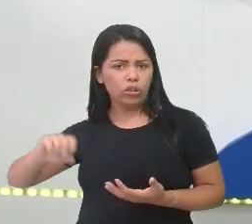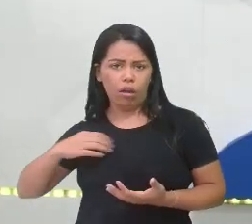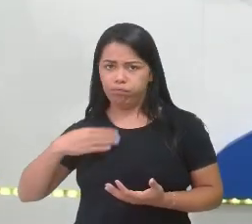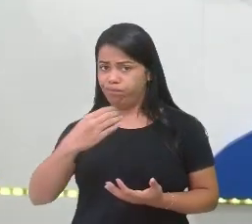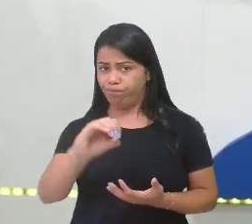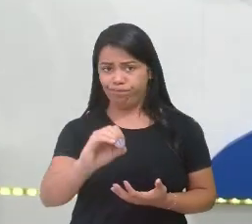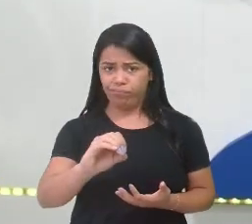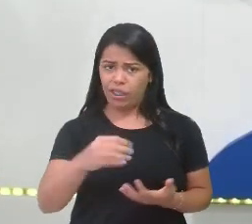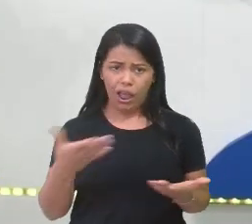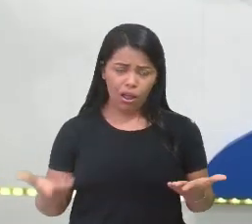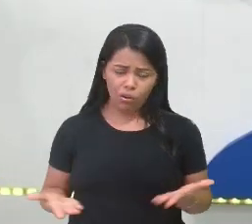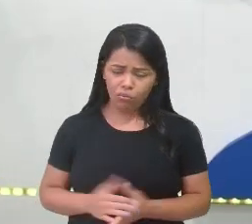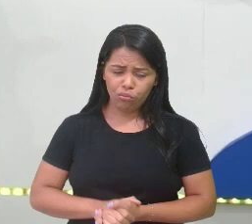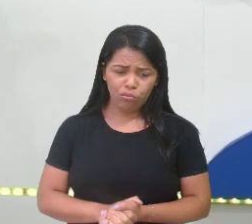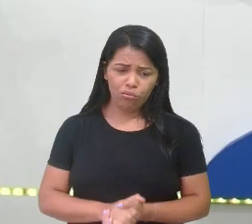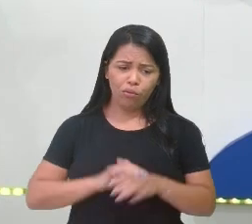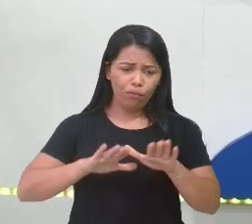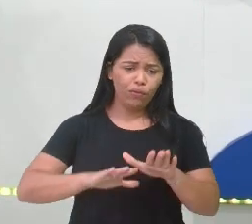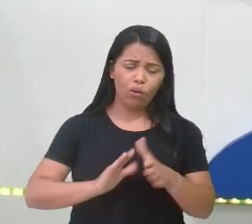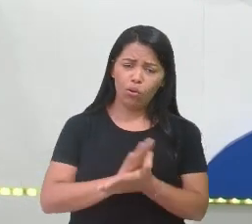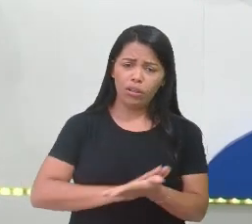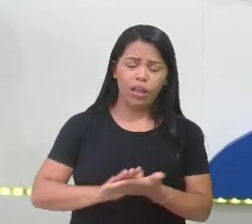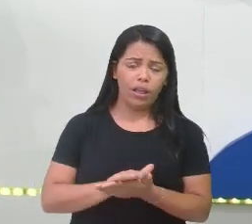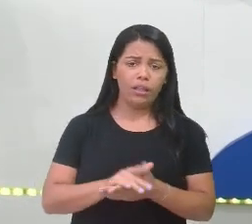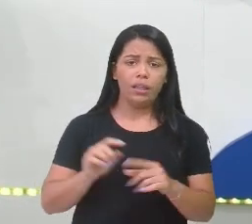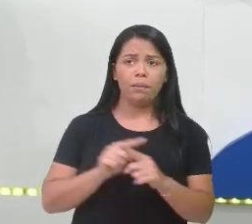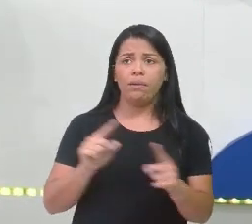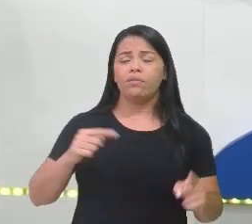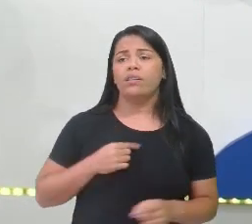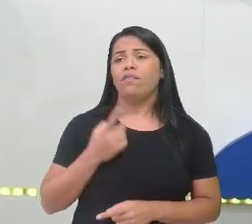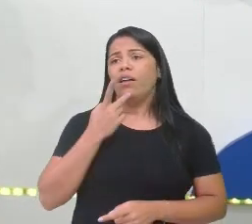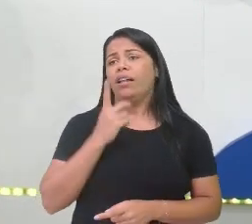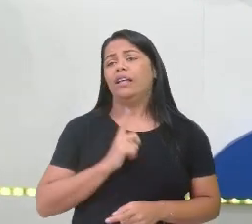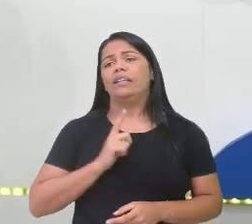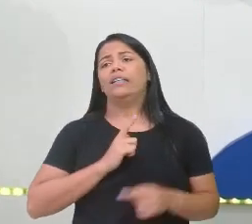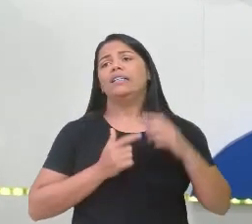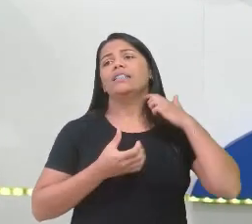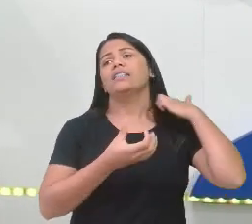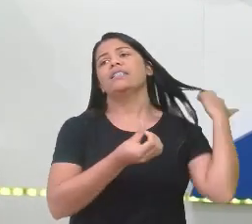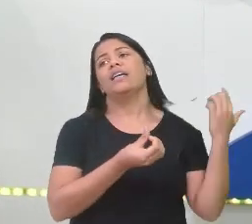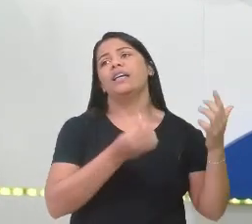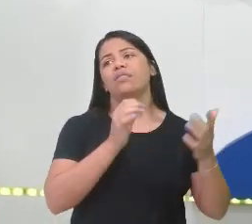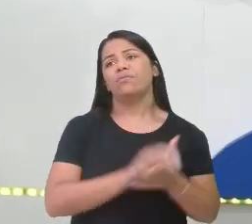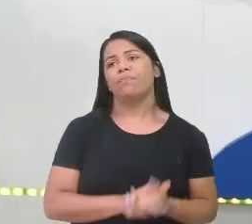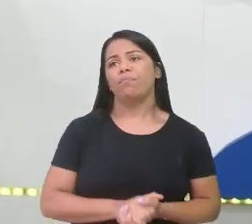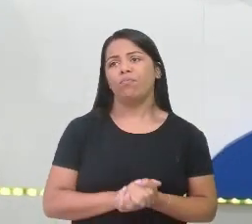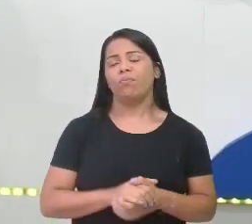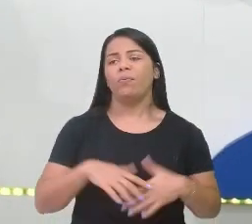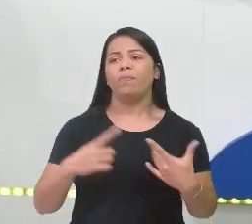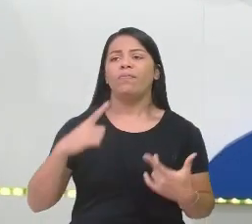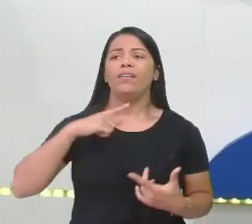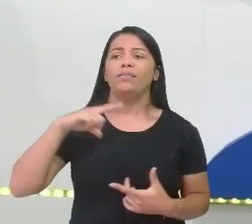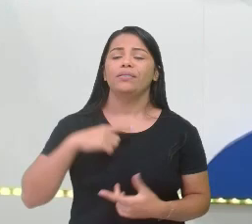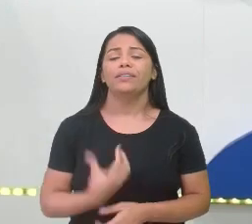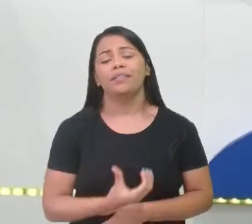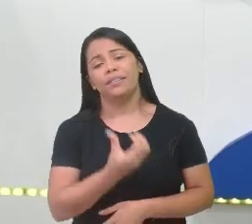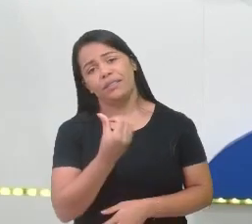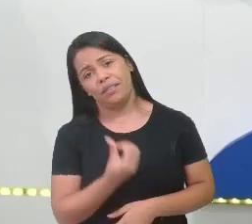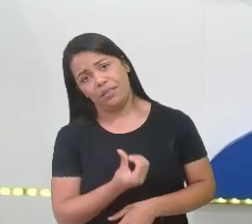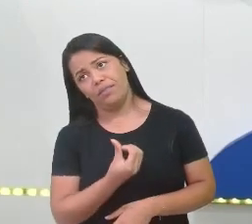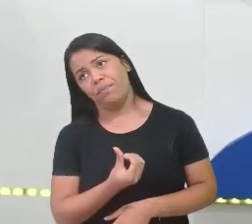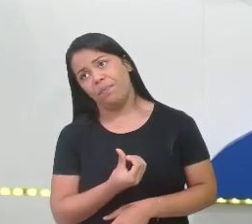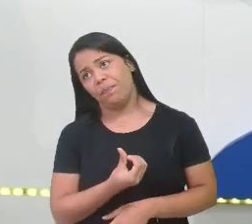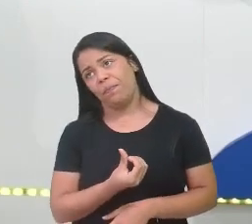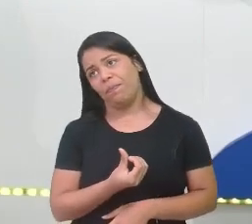sobrou nenhum, né? Mas ao mesmo tempo você fala que tem seis ovos. Certo. Era para dizer, eu tinha seis ovos. Ah,